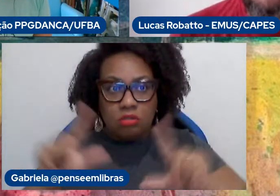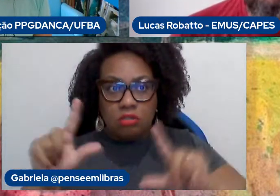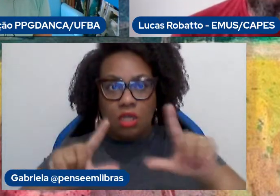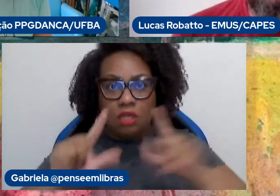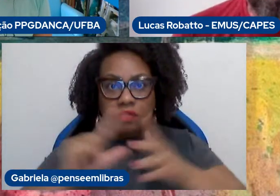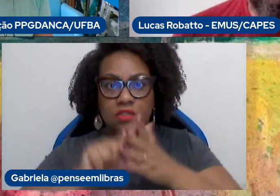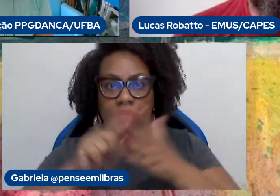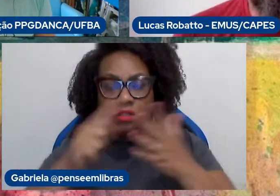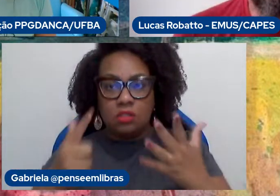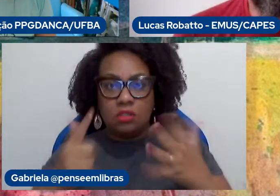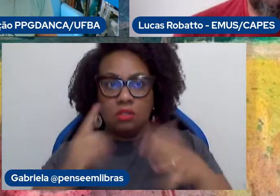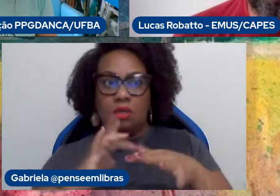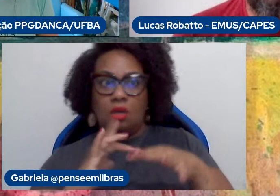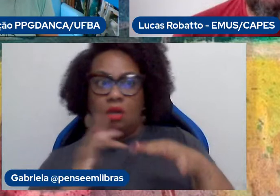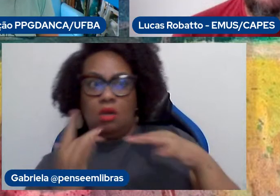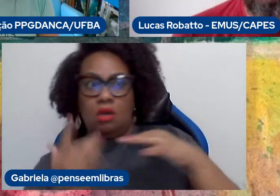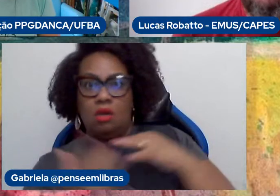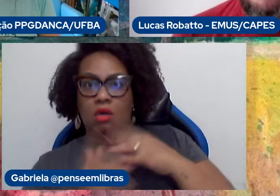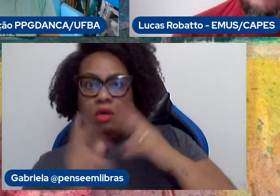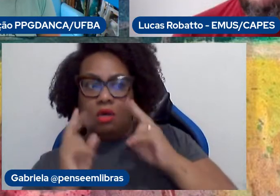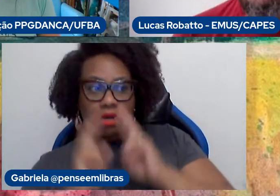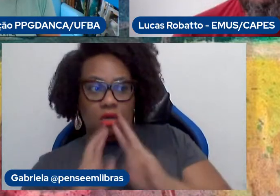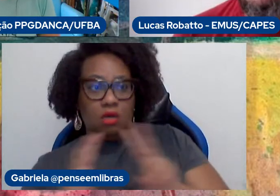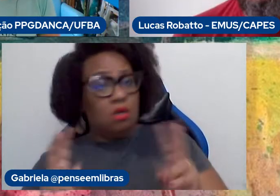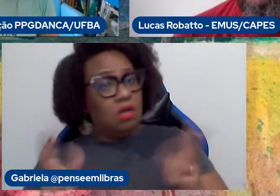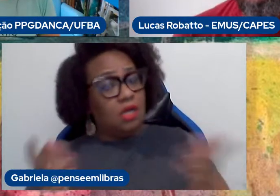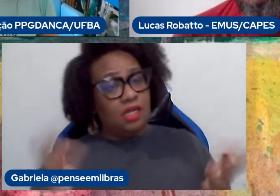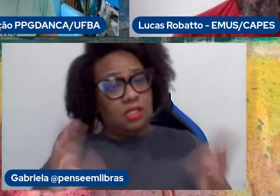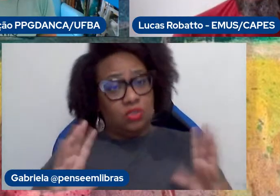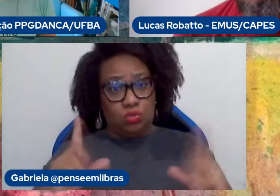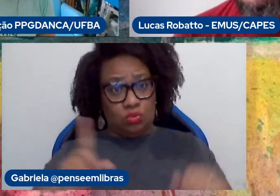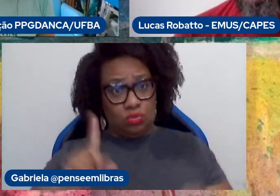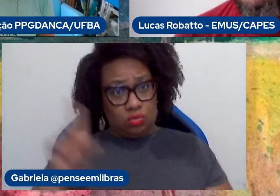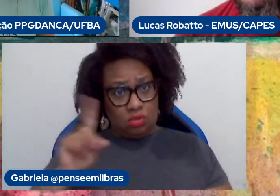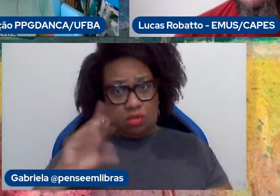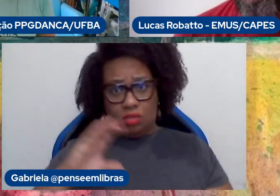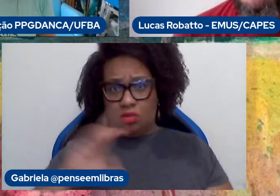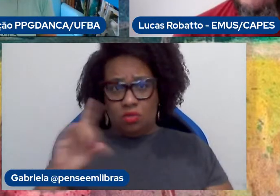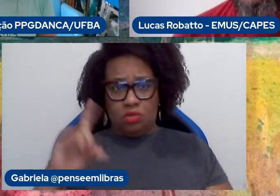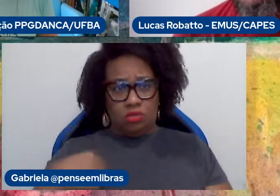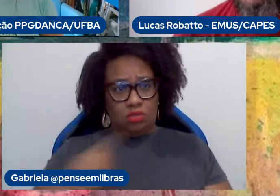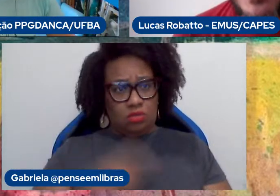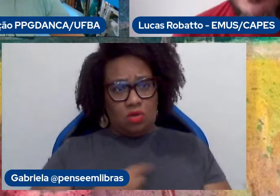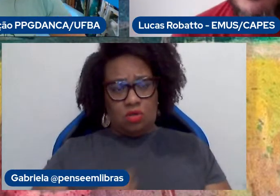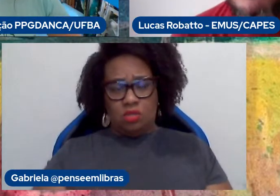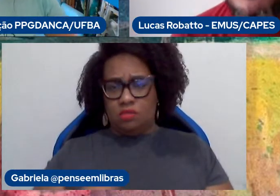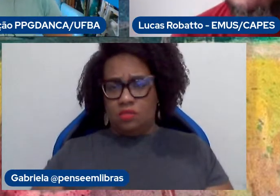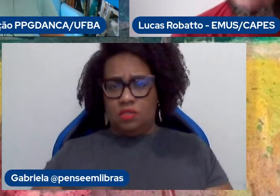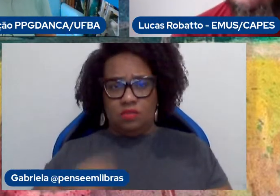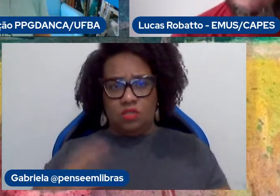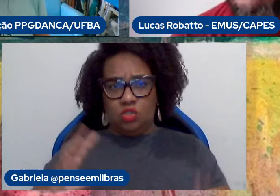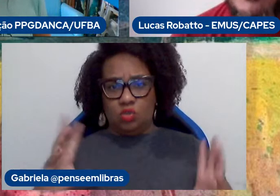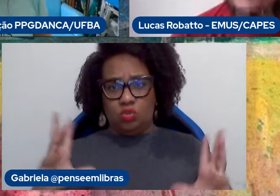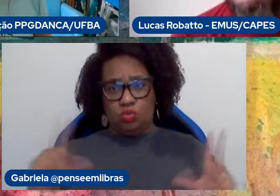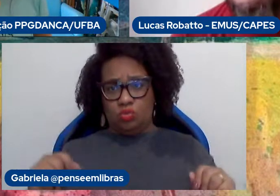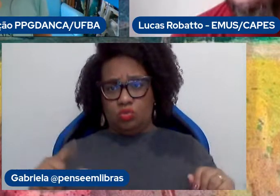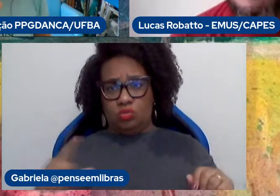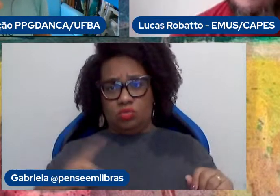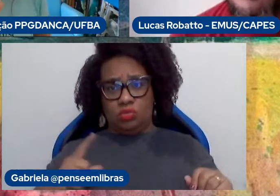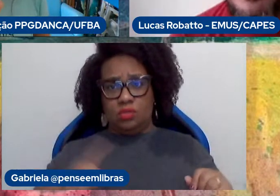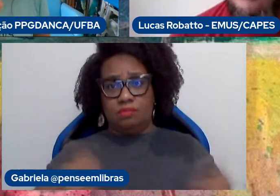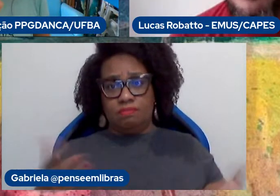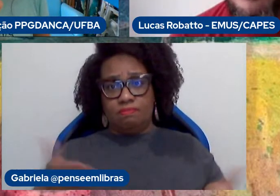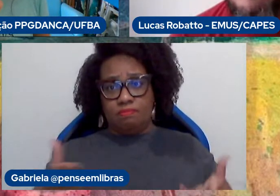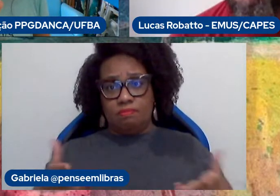essa posição em que todos nós coordenadores lá estamos. A gente não sabe o quanto a gente está nesse momento trabalhando